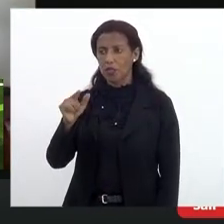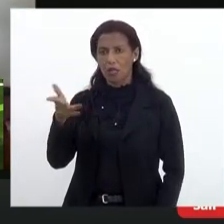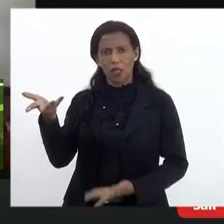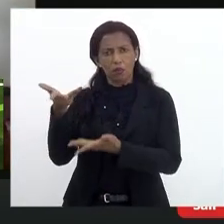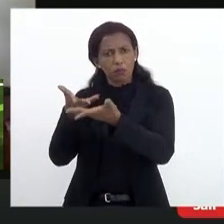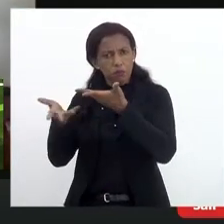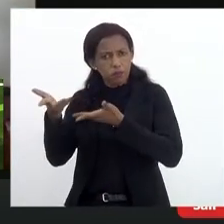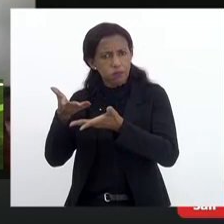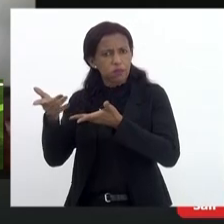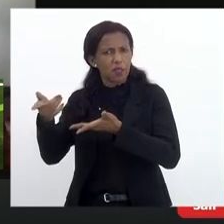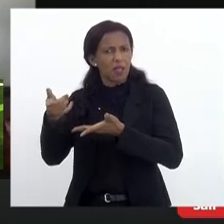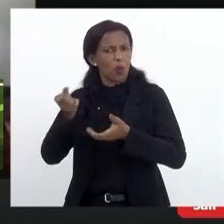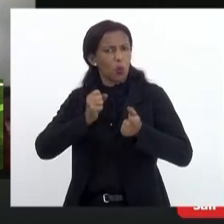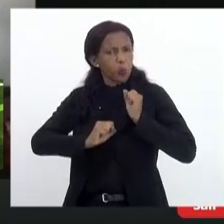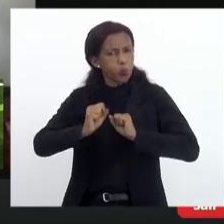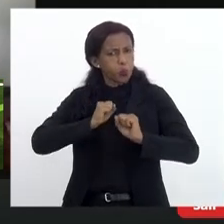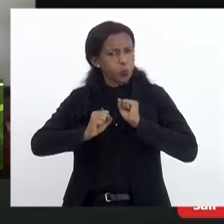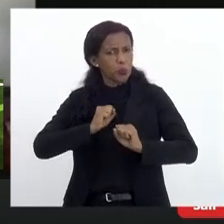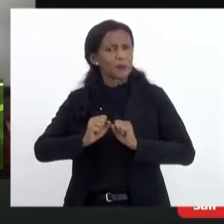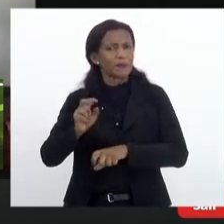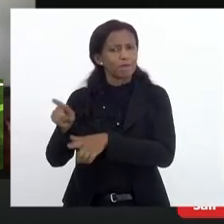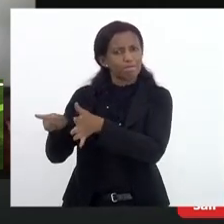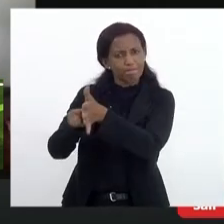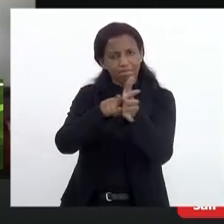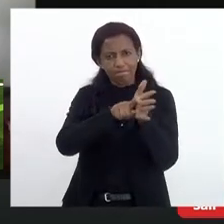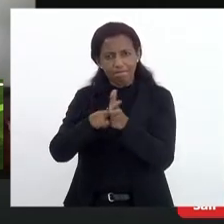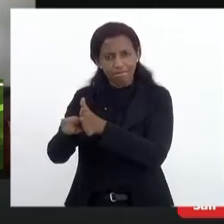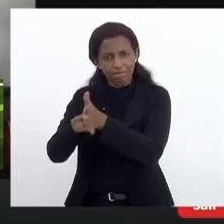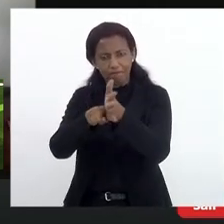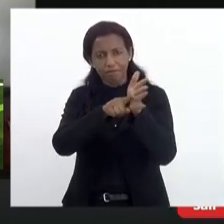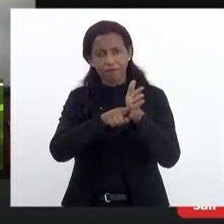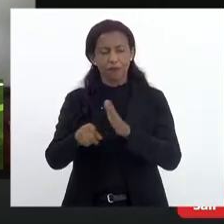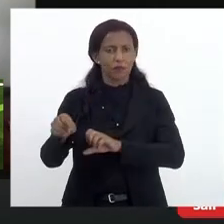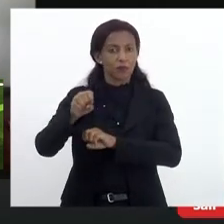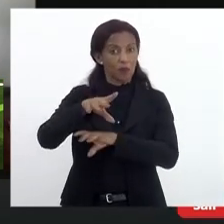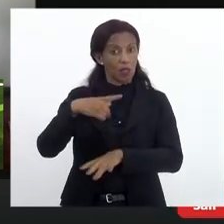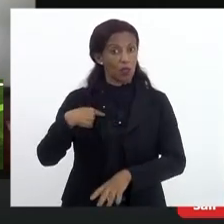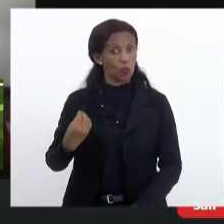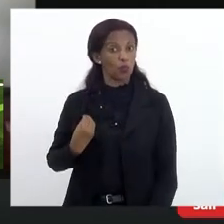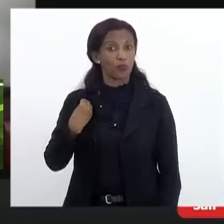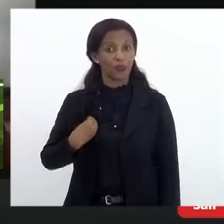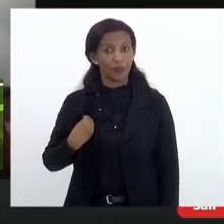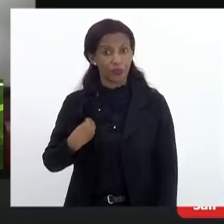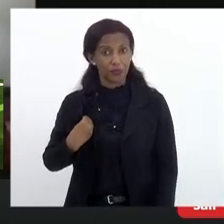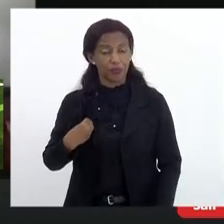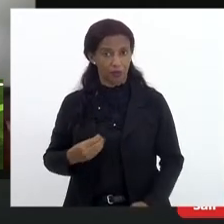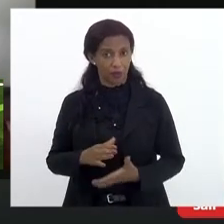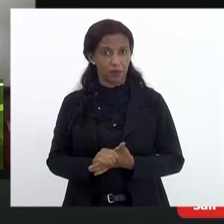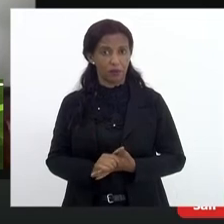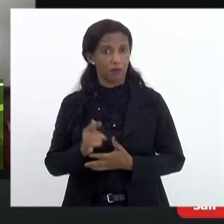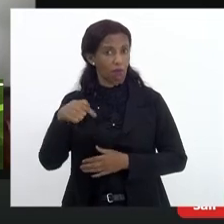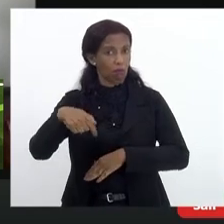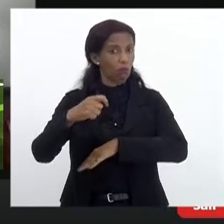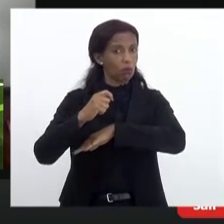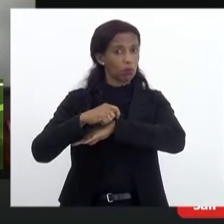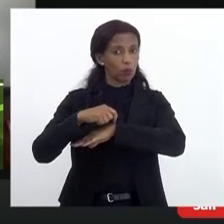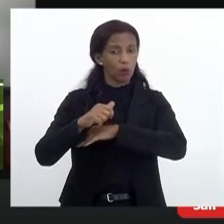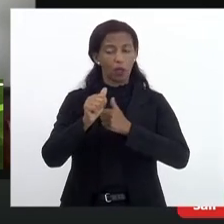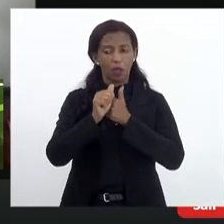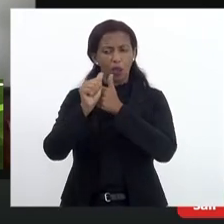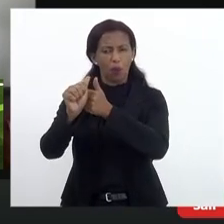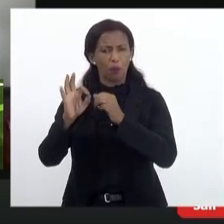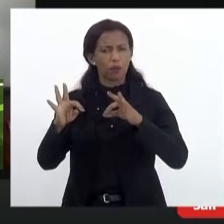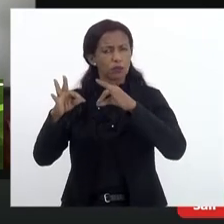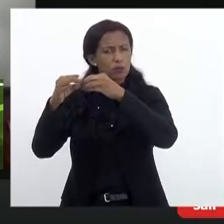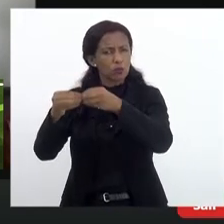compartilho de algumas das angústias na inspeção escolar, porque estou vivendo-as nesse momento e acompanhando